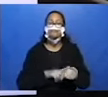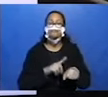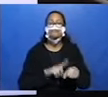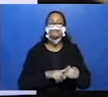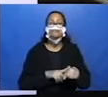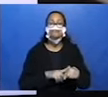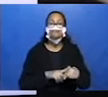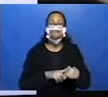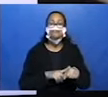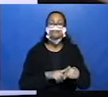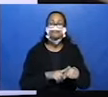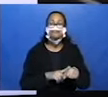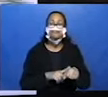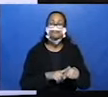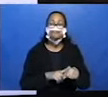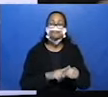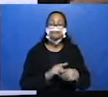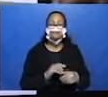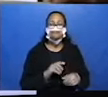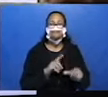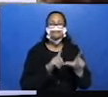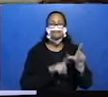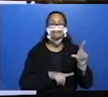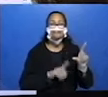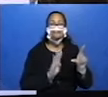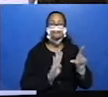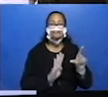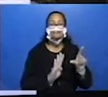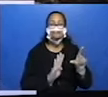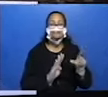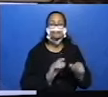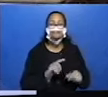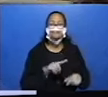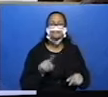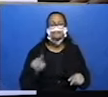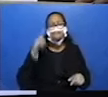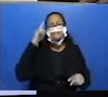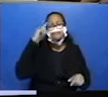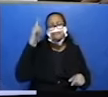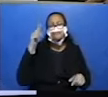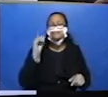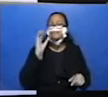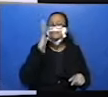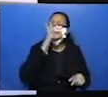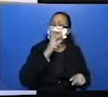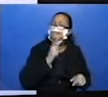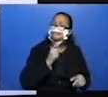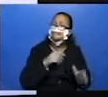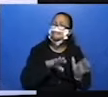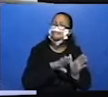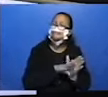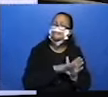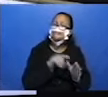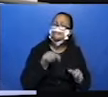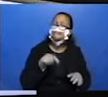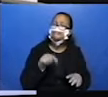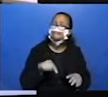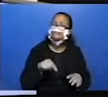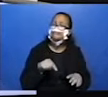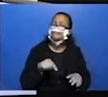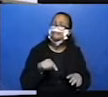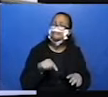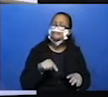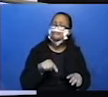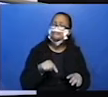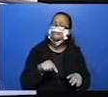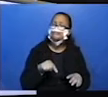logo isso aconteceu. Agora na letra B. Você acha muito bonito chegar aqui sem permissão, menino